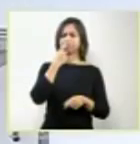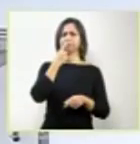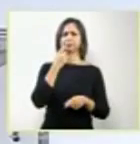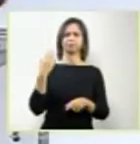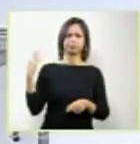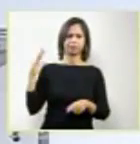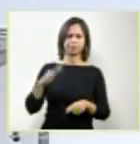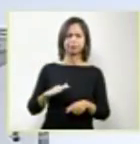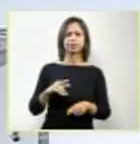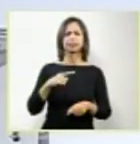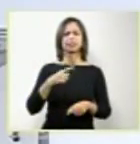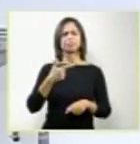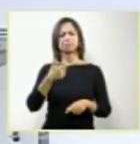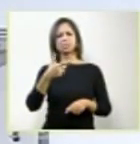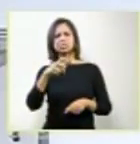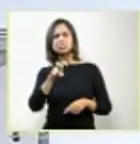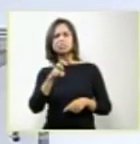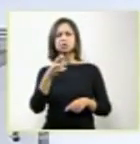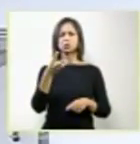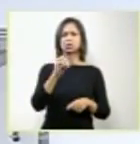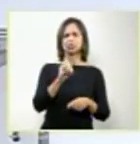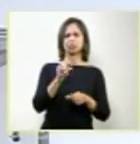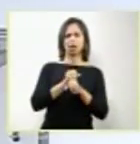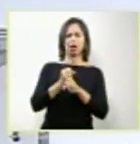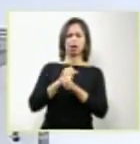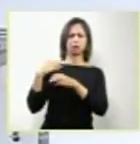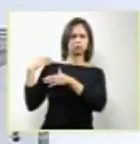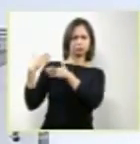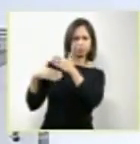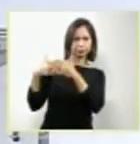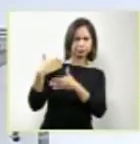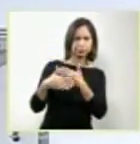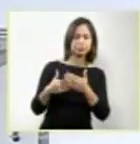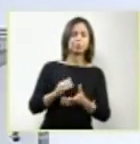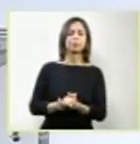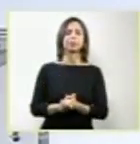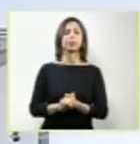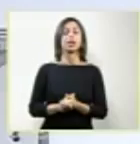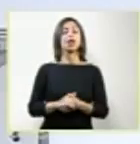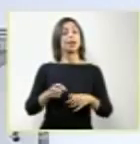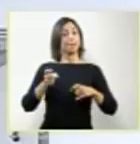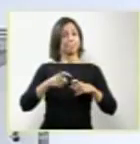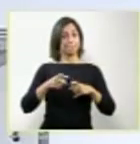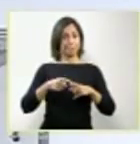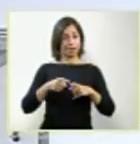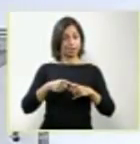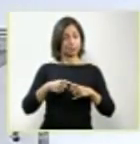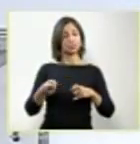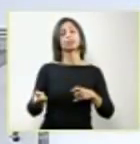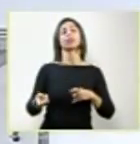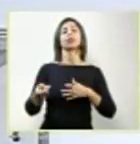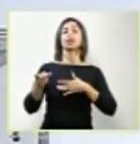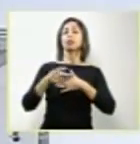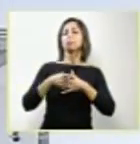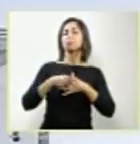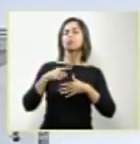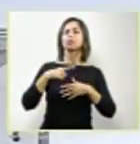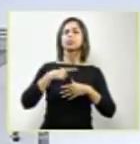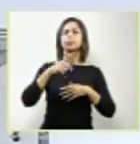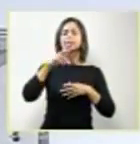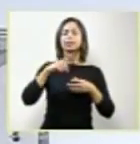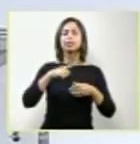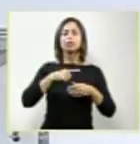25, 30 anos. A medicina incorporou novas tecnologias. Foi